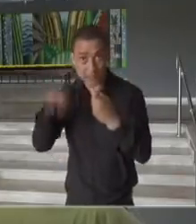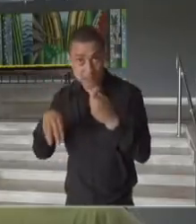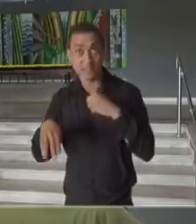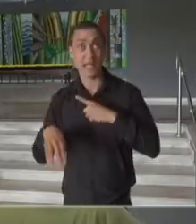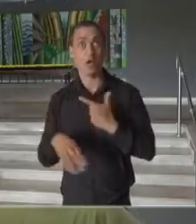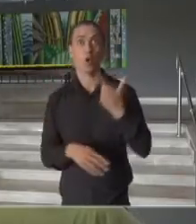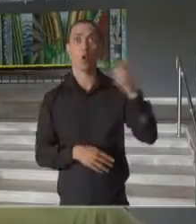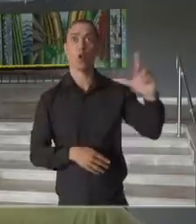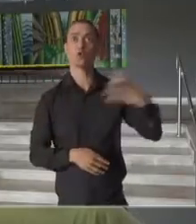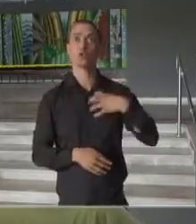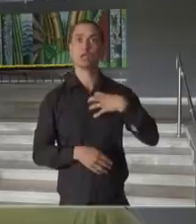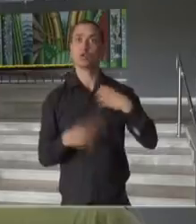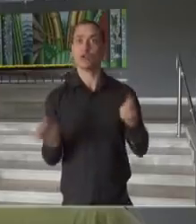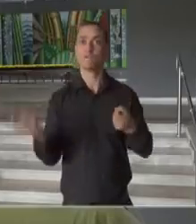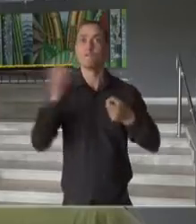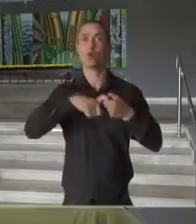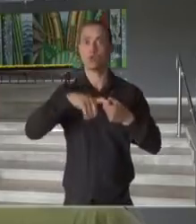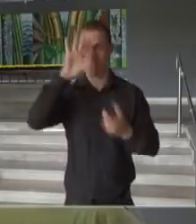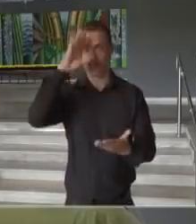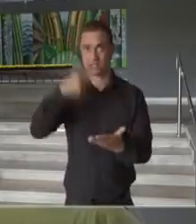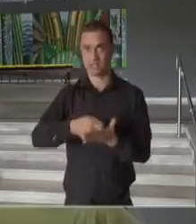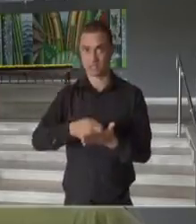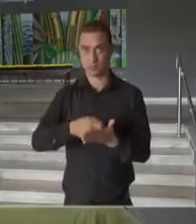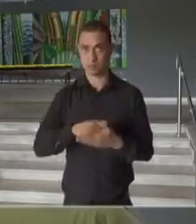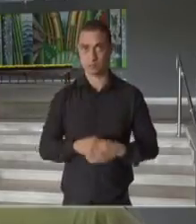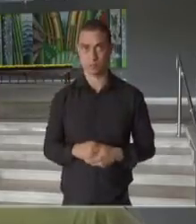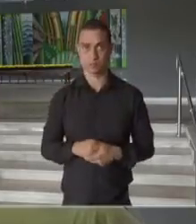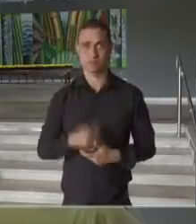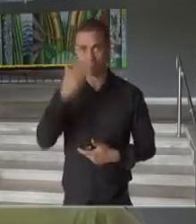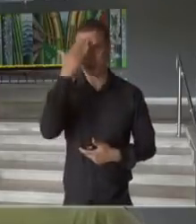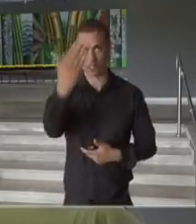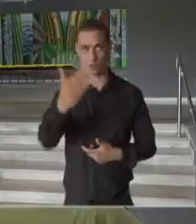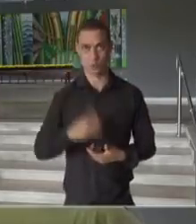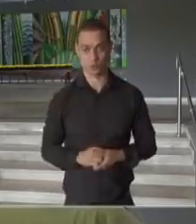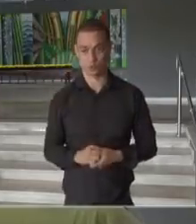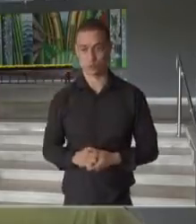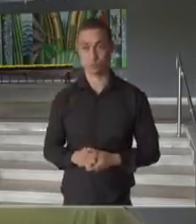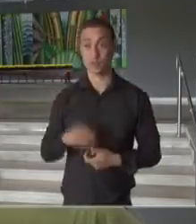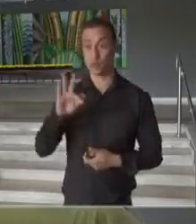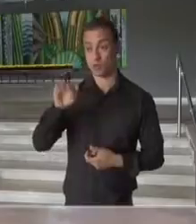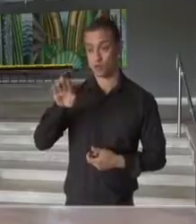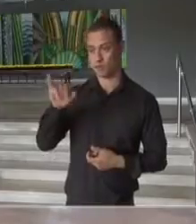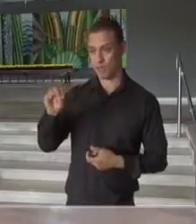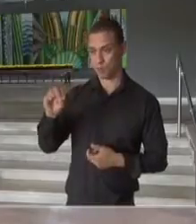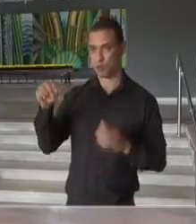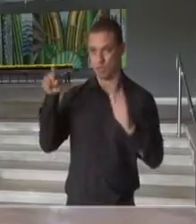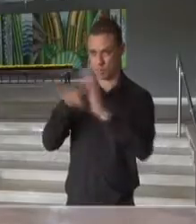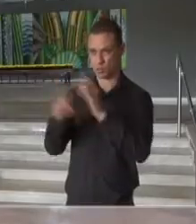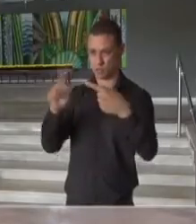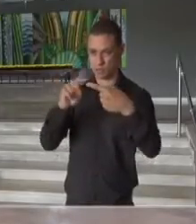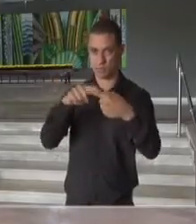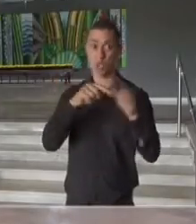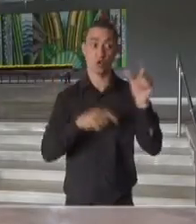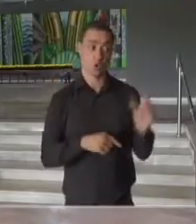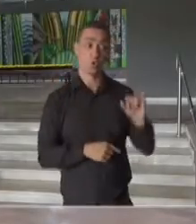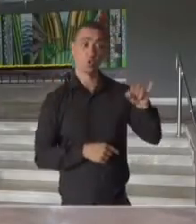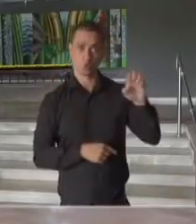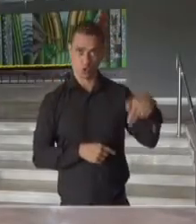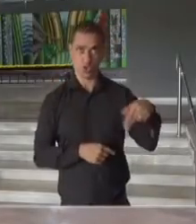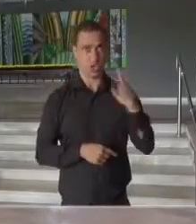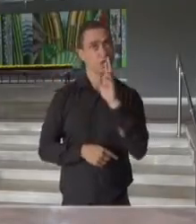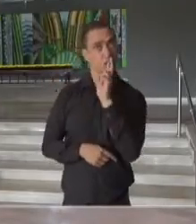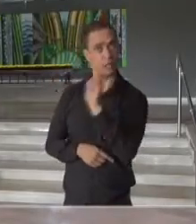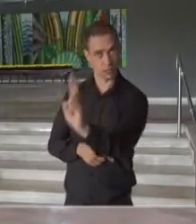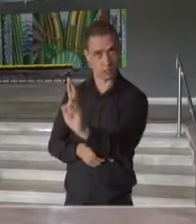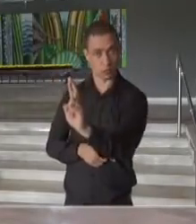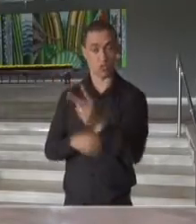alguma forma de reverter essa decisão da comissão. Obrigado. Fábio, a primeira pergunta será respondida pelo Jean Gorenstein, secretário da